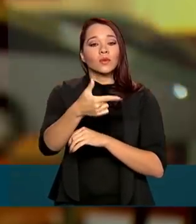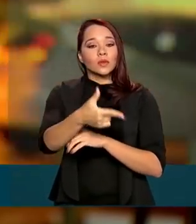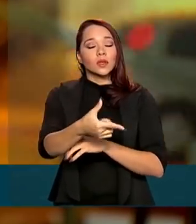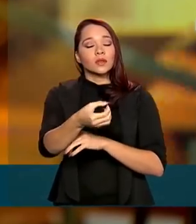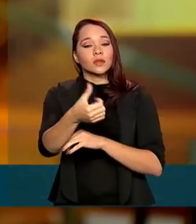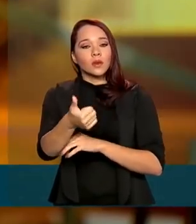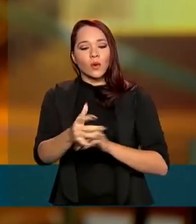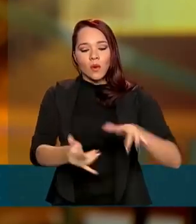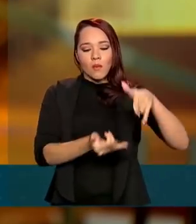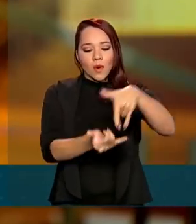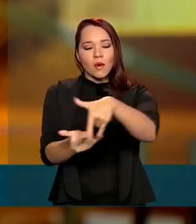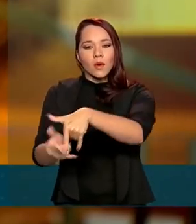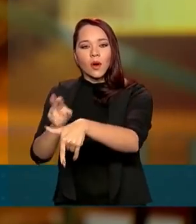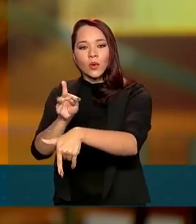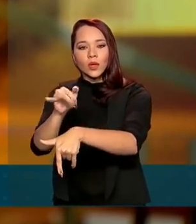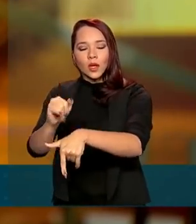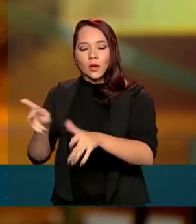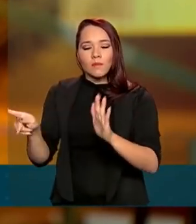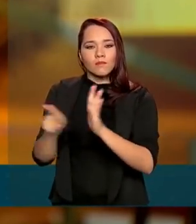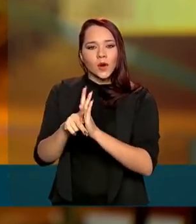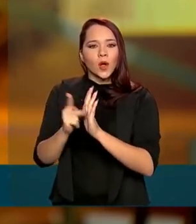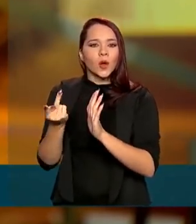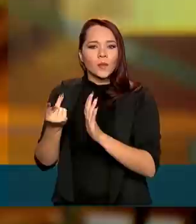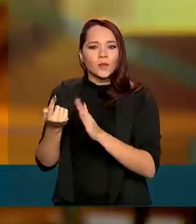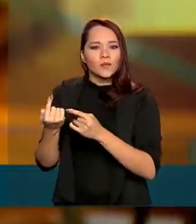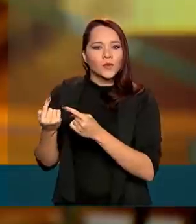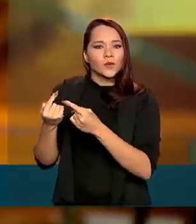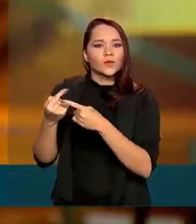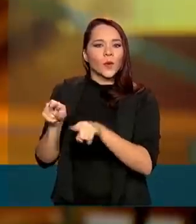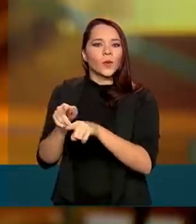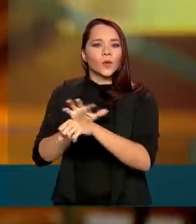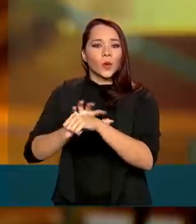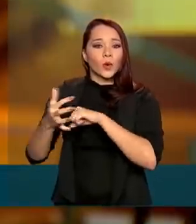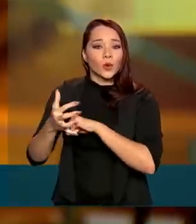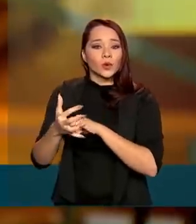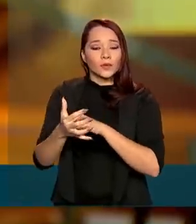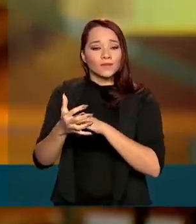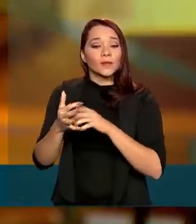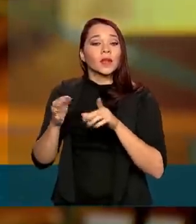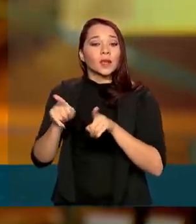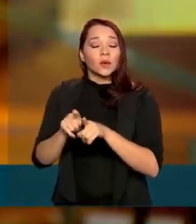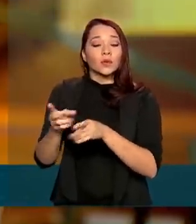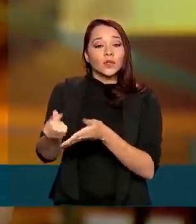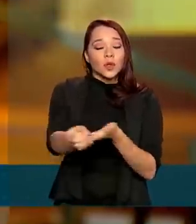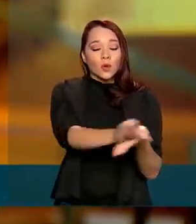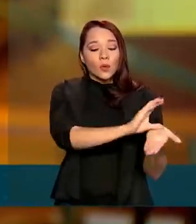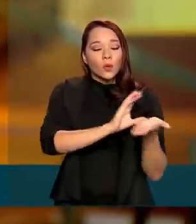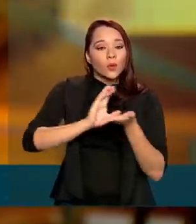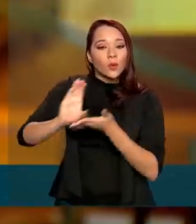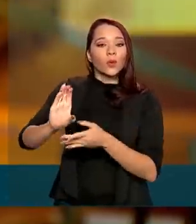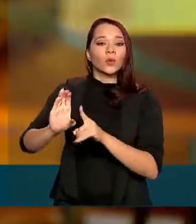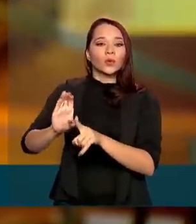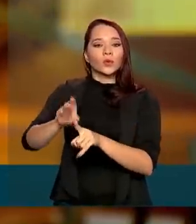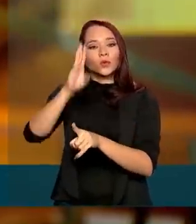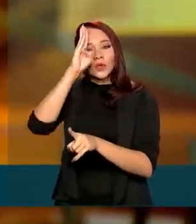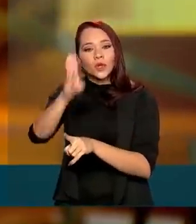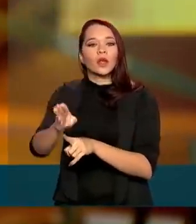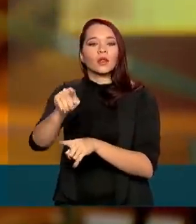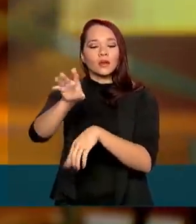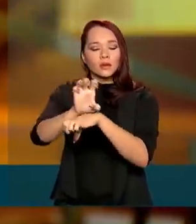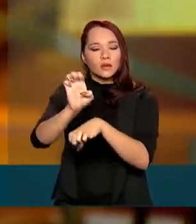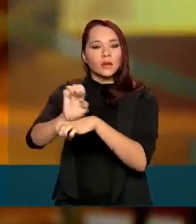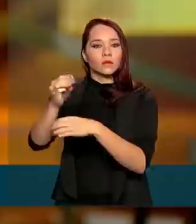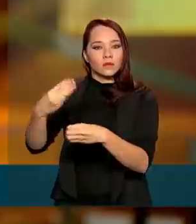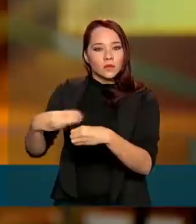UTI exclusivos para o tratamento da Covid-19. O total de recursos repassados pelo governo federal diretamente a estados e